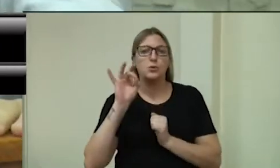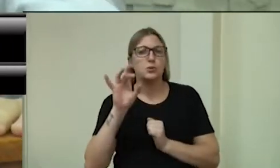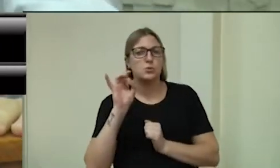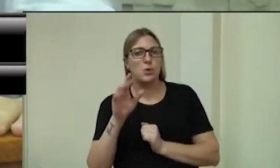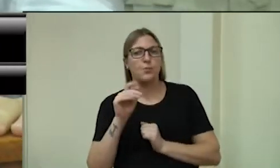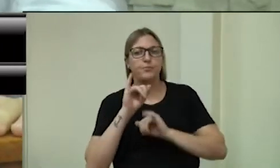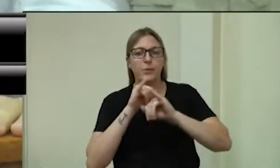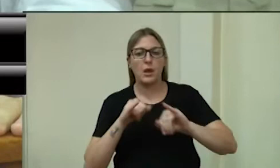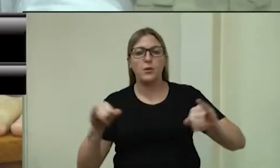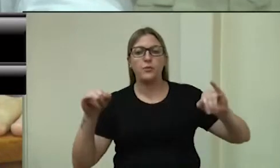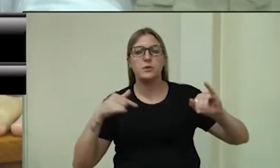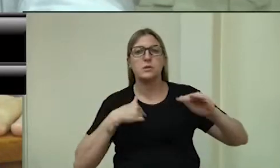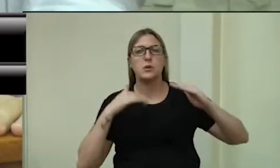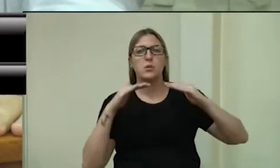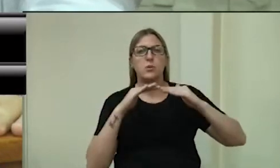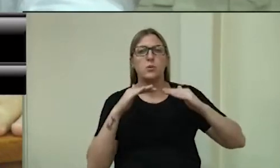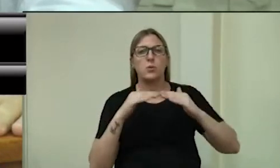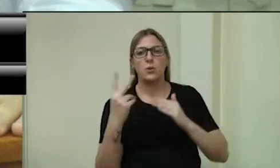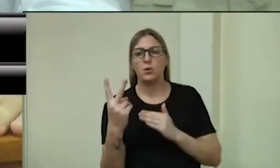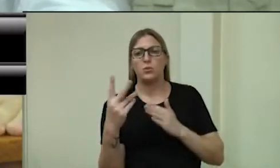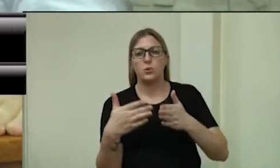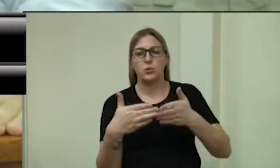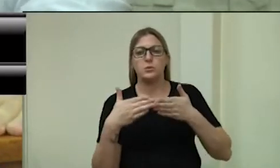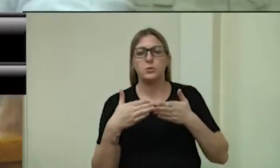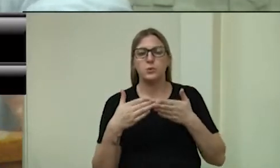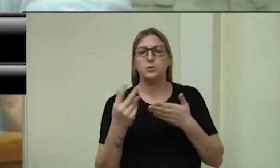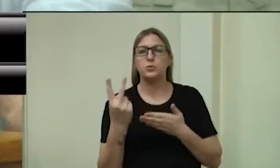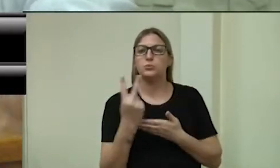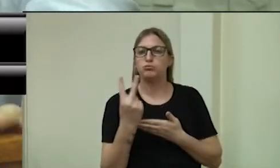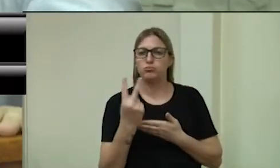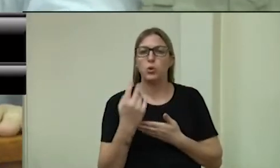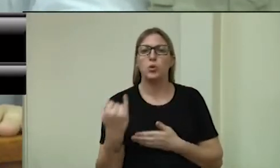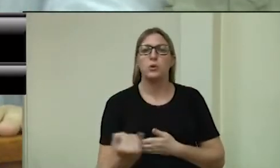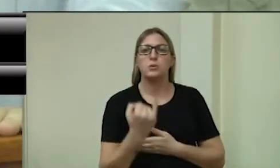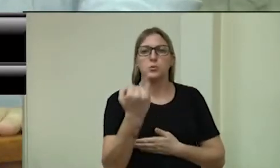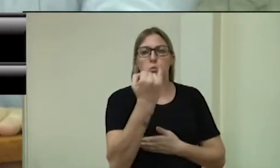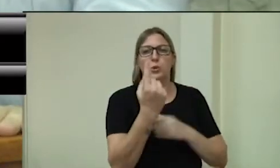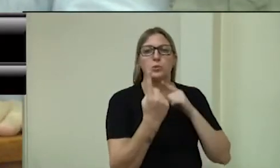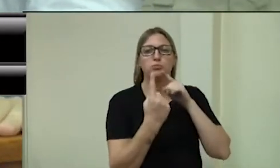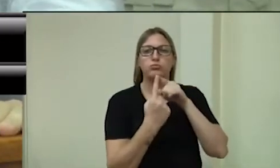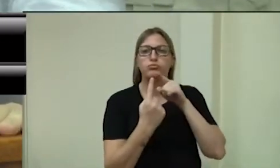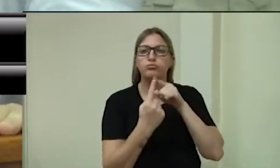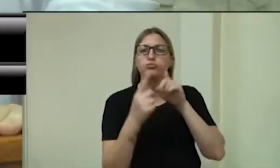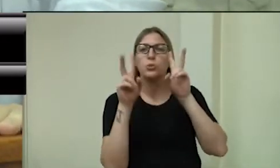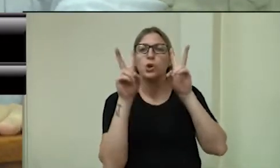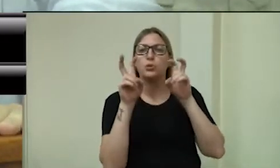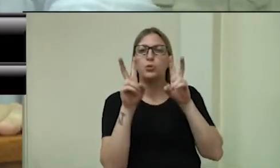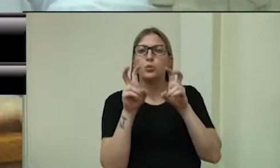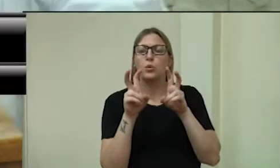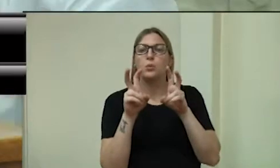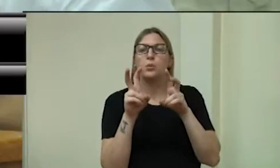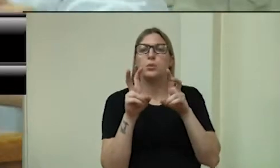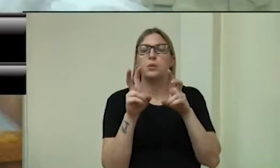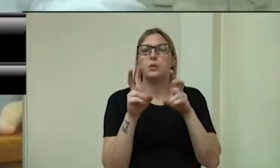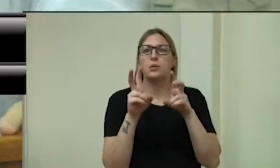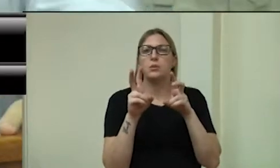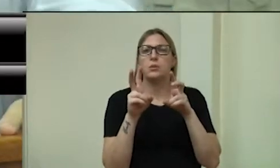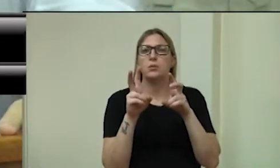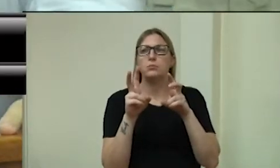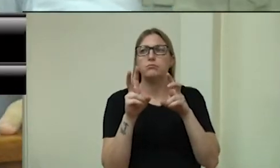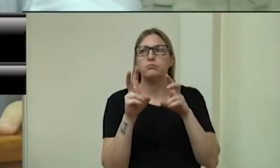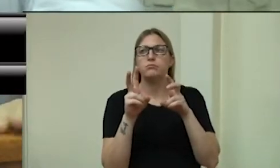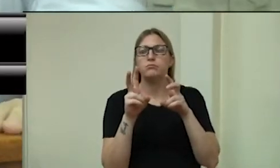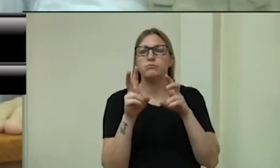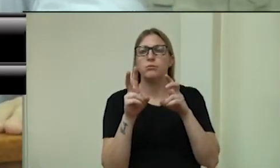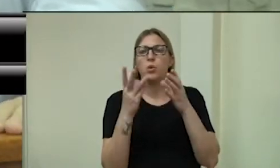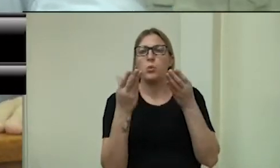requerimentos que estão sendo debatidos. Acho que ambos têm a sua pertinência. Um resolve uma questão que muitas pessoas